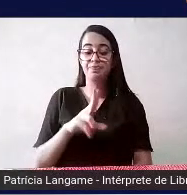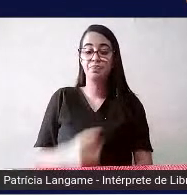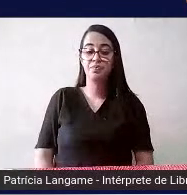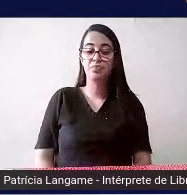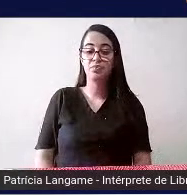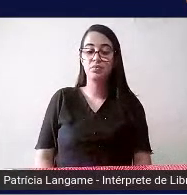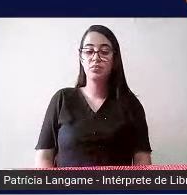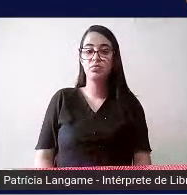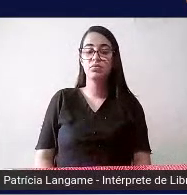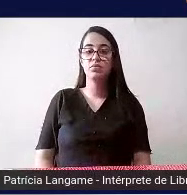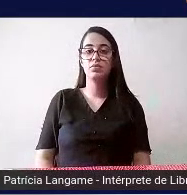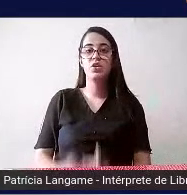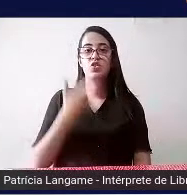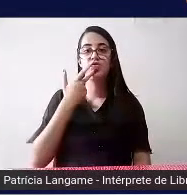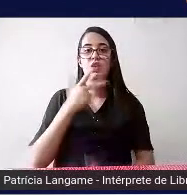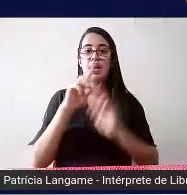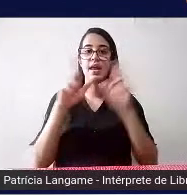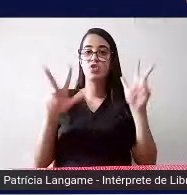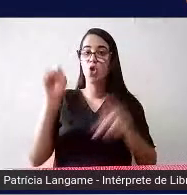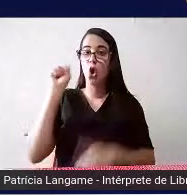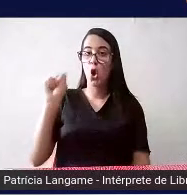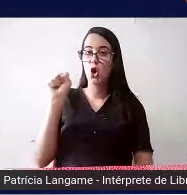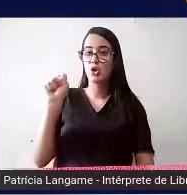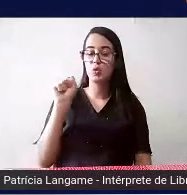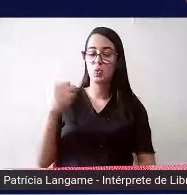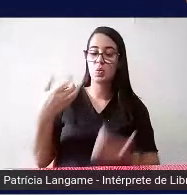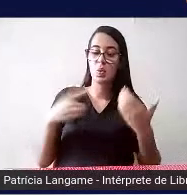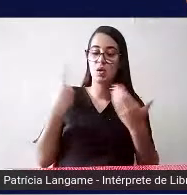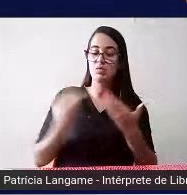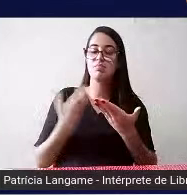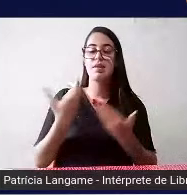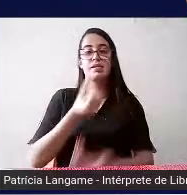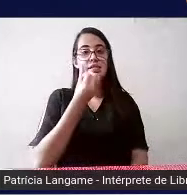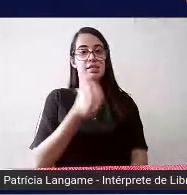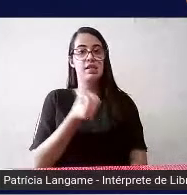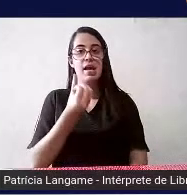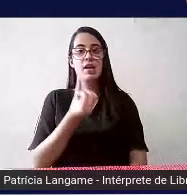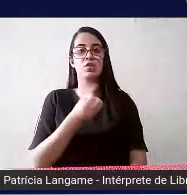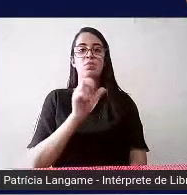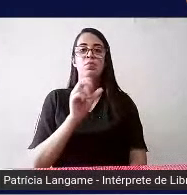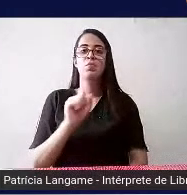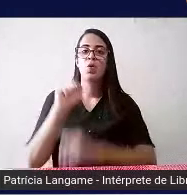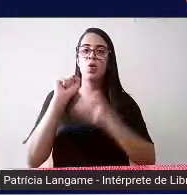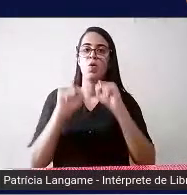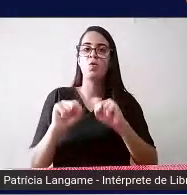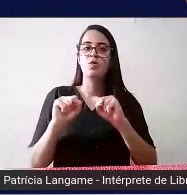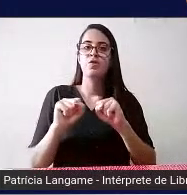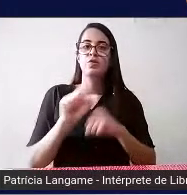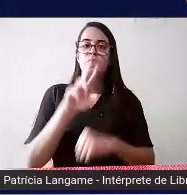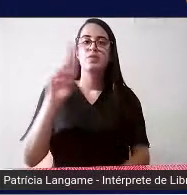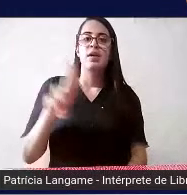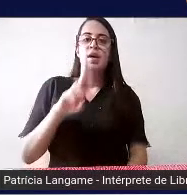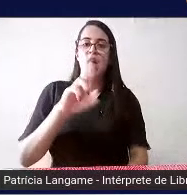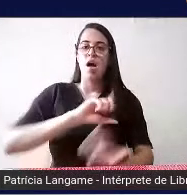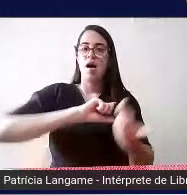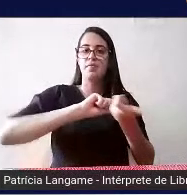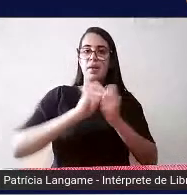diferente do nosso aqui que são seis pontos mas ela pode ser utilizada aqui na nossa realidade com uma adaptação